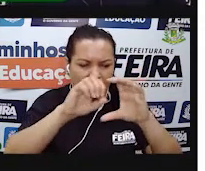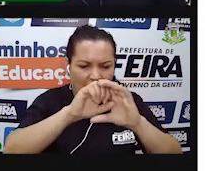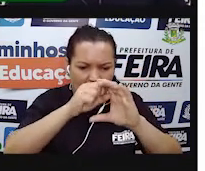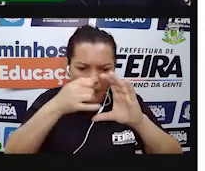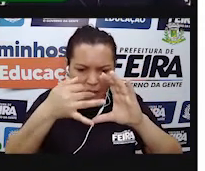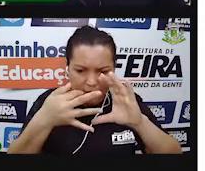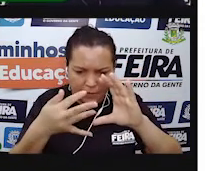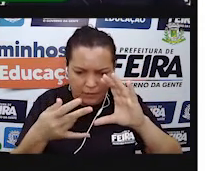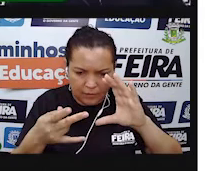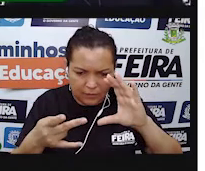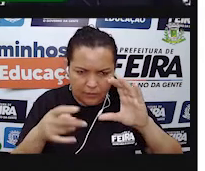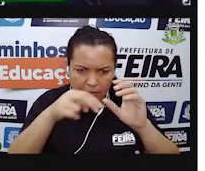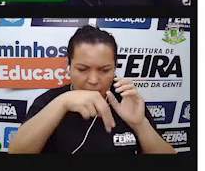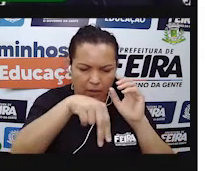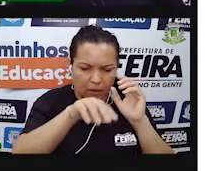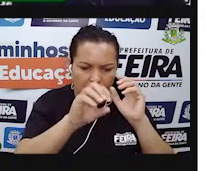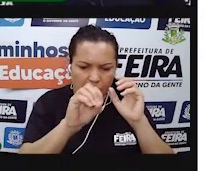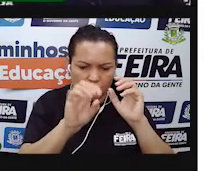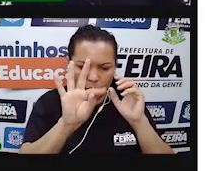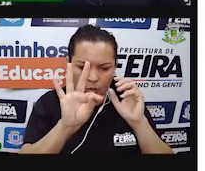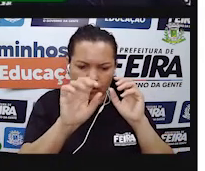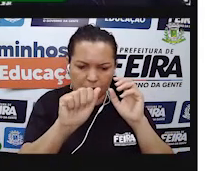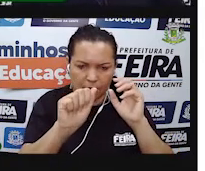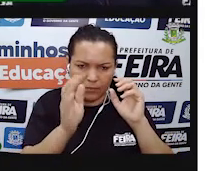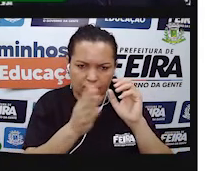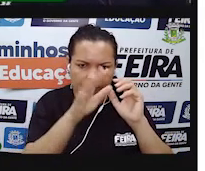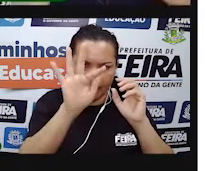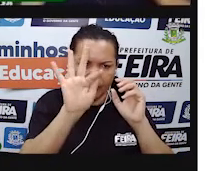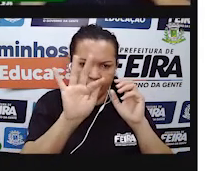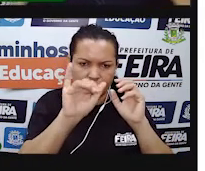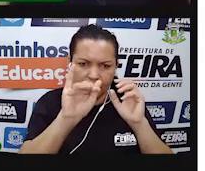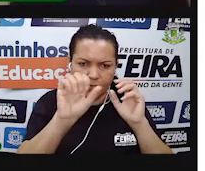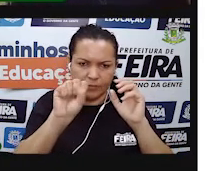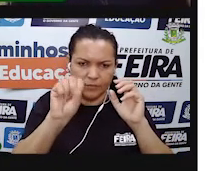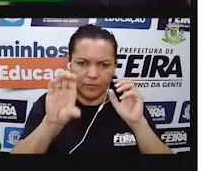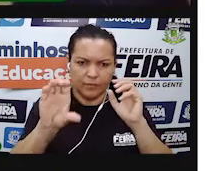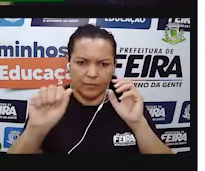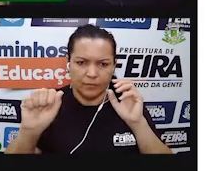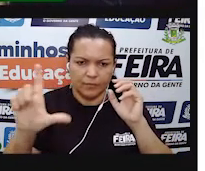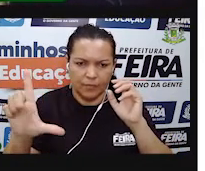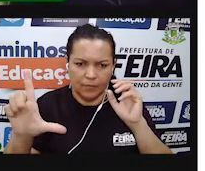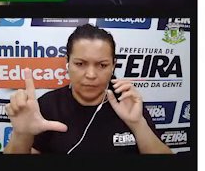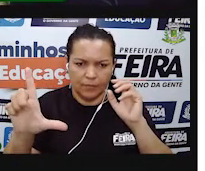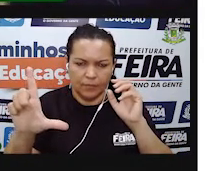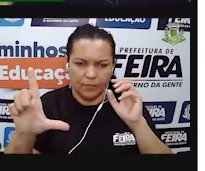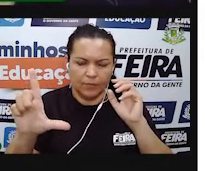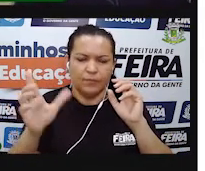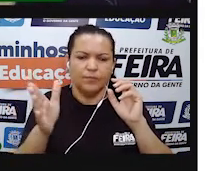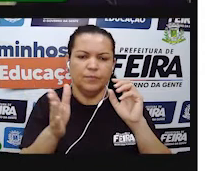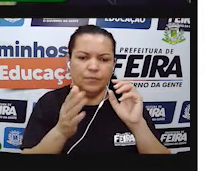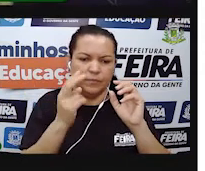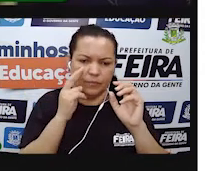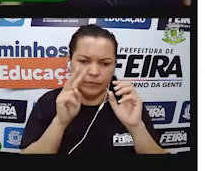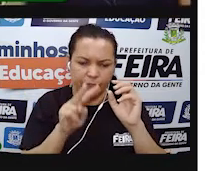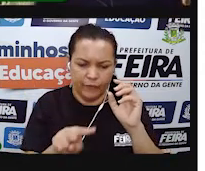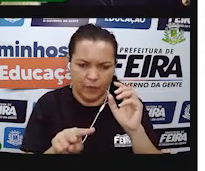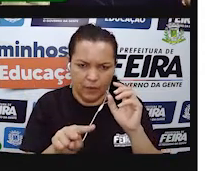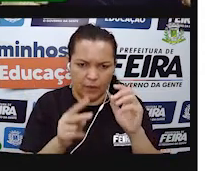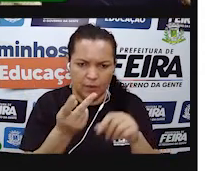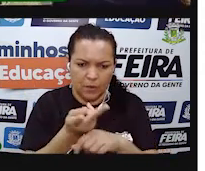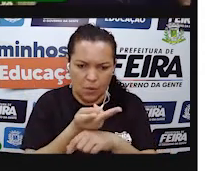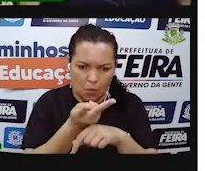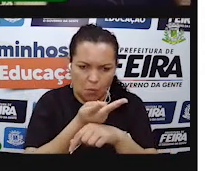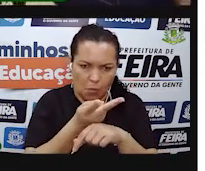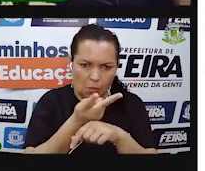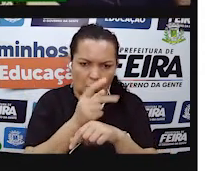nesse quadro tem o título Descrição da Nota Fiscal. Então, dá uma olhadinha aí na conta de luz que vai estar na sua